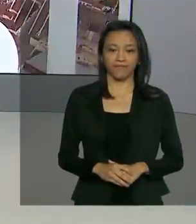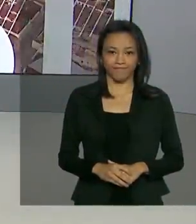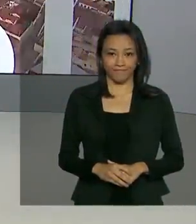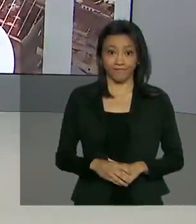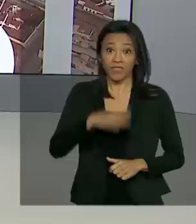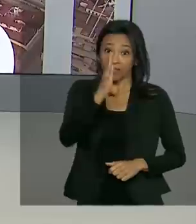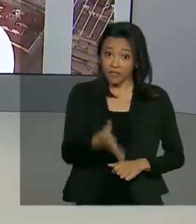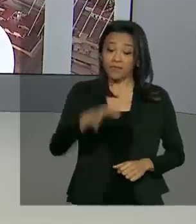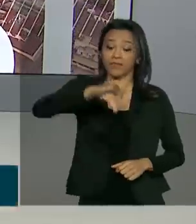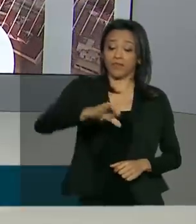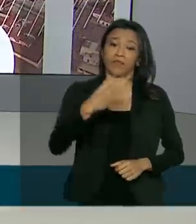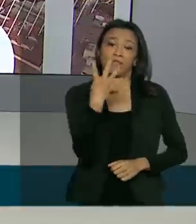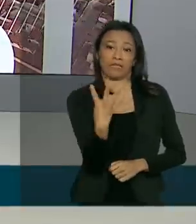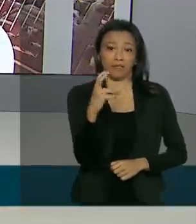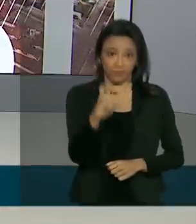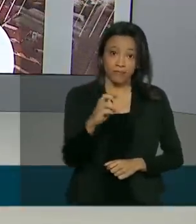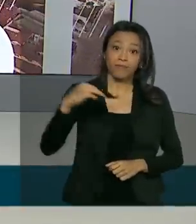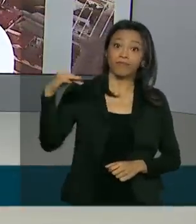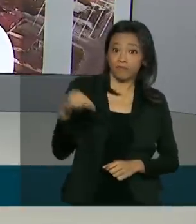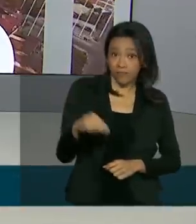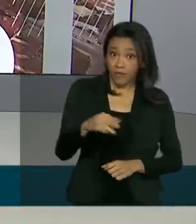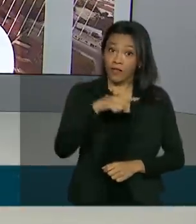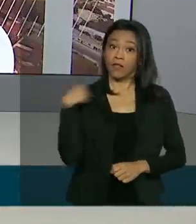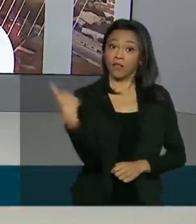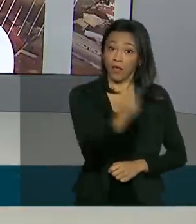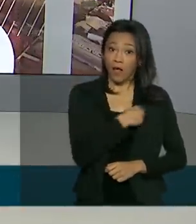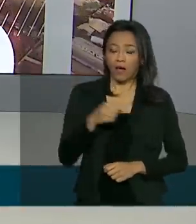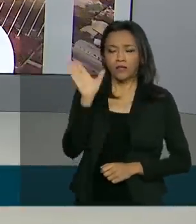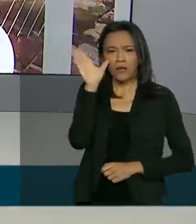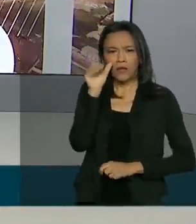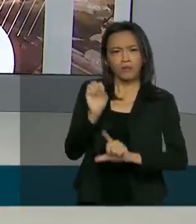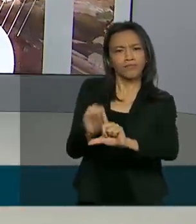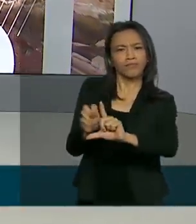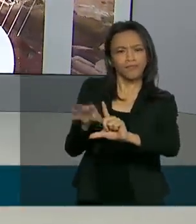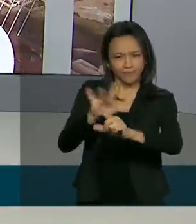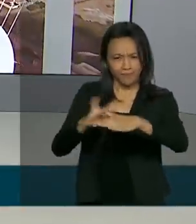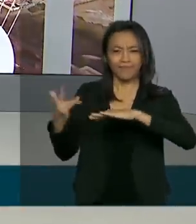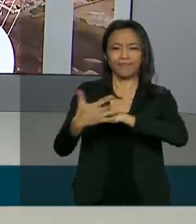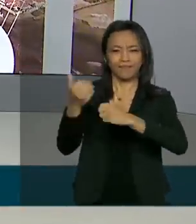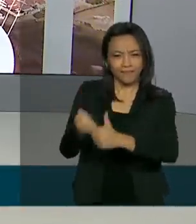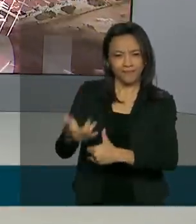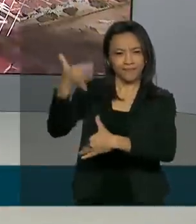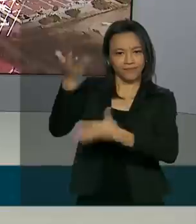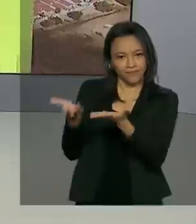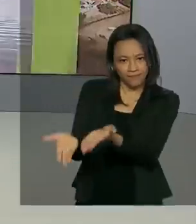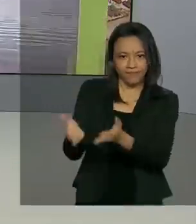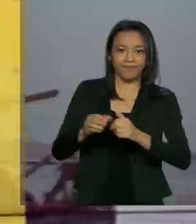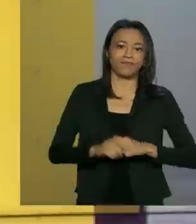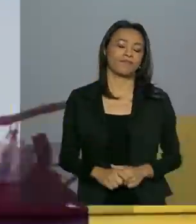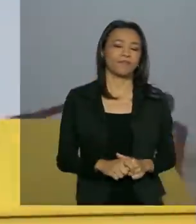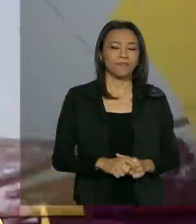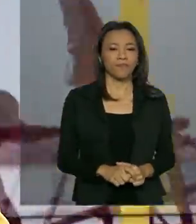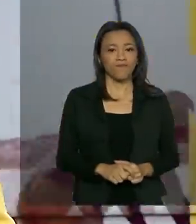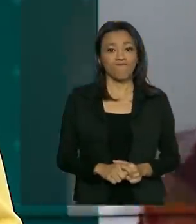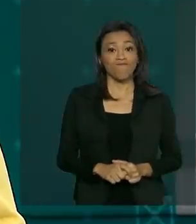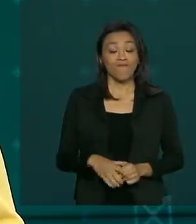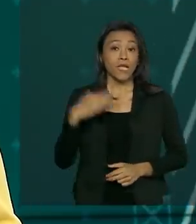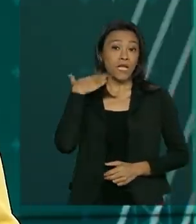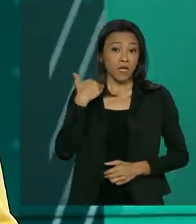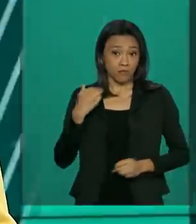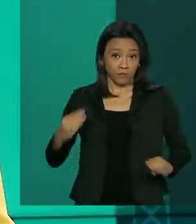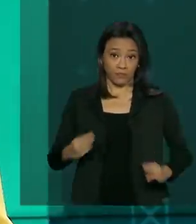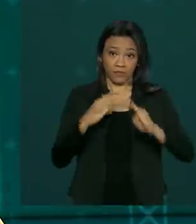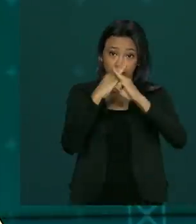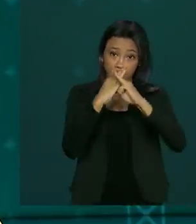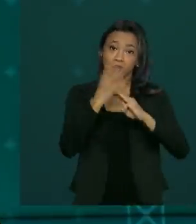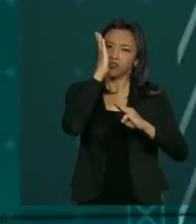São 9 horas e 45 minutos. Nós estamos ao vivo também pelas redes sociais. A Caixa Econômica